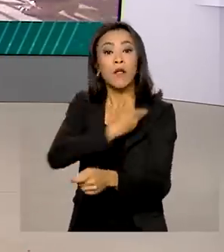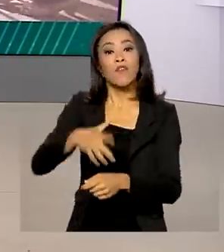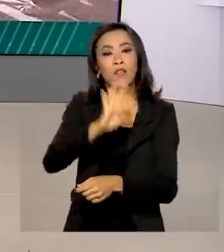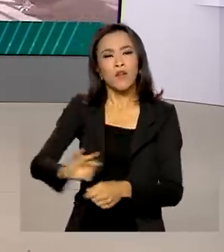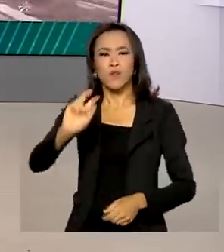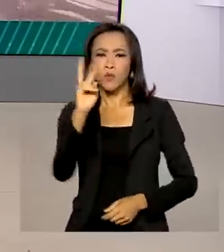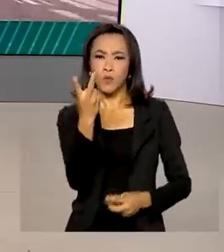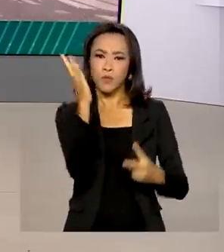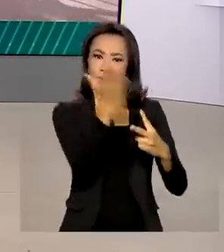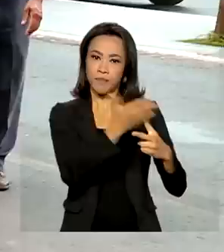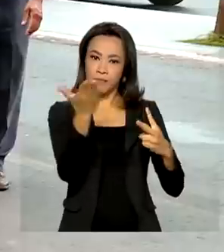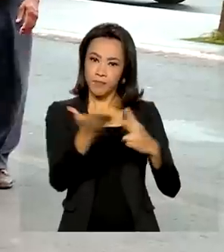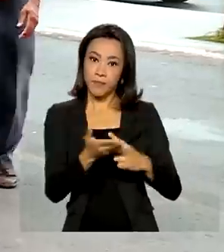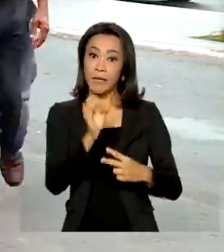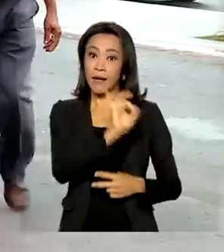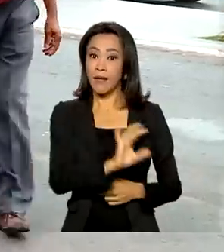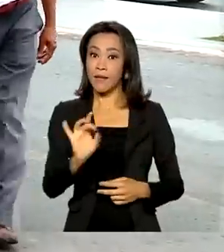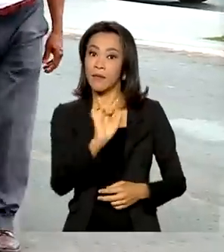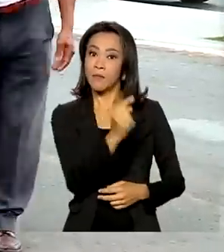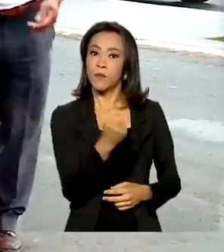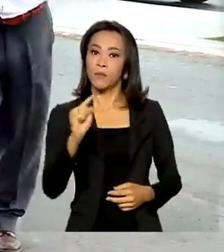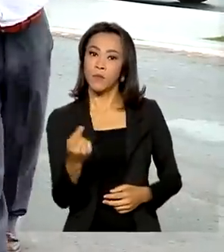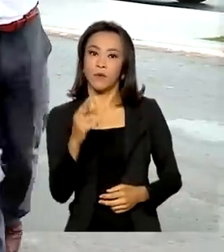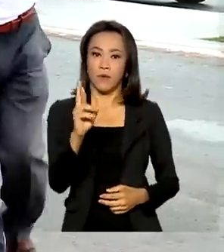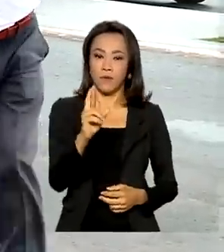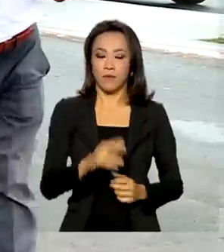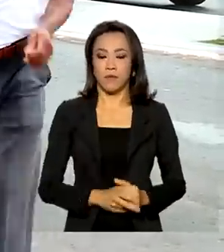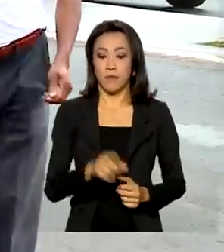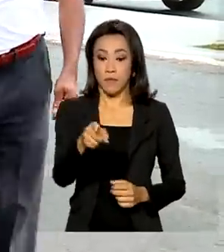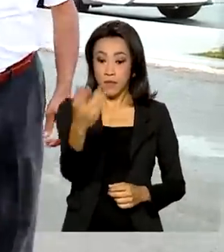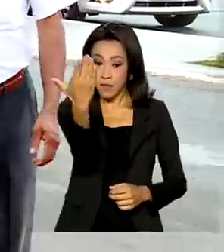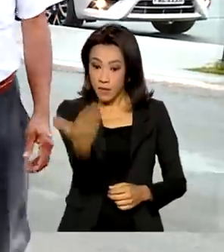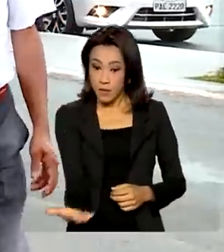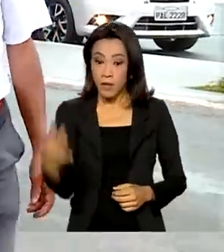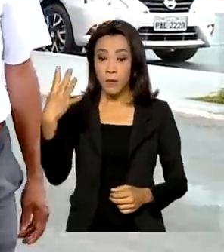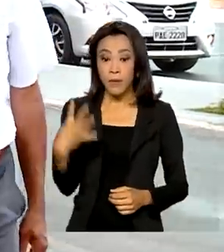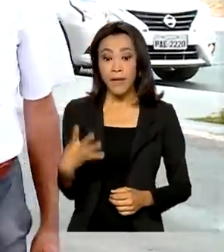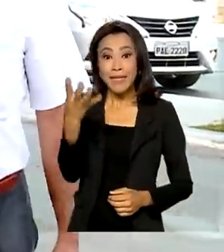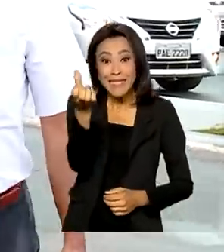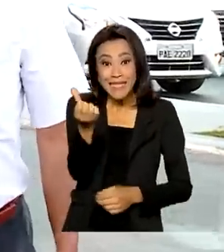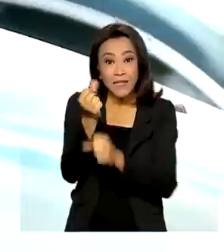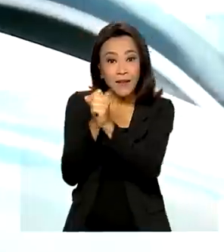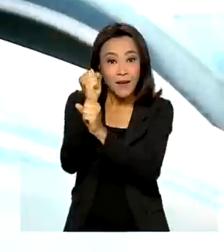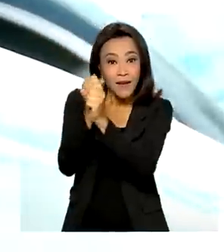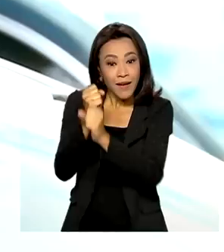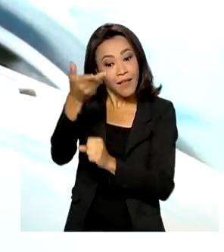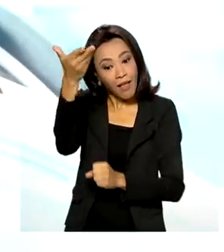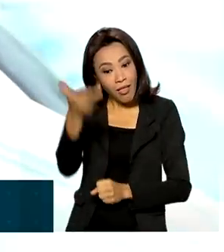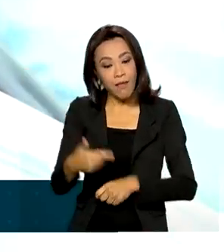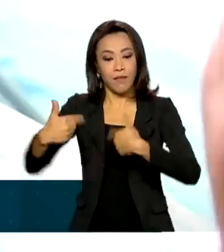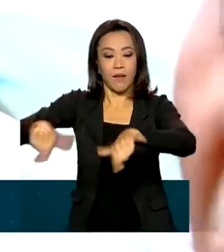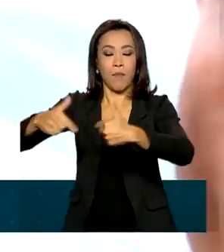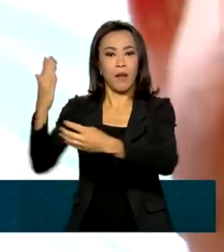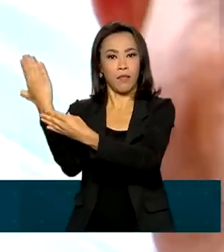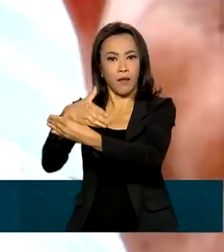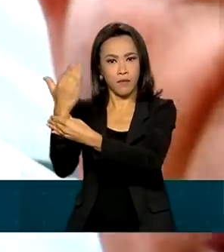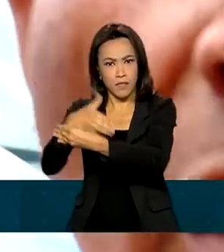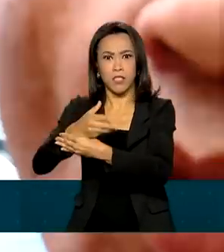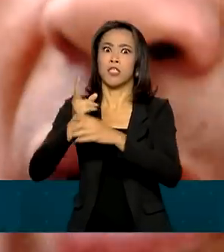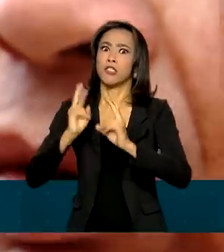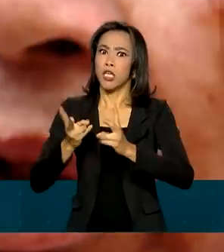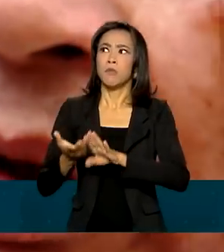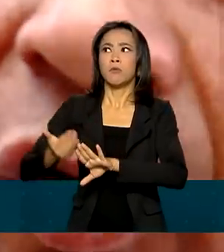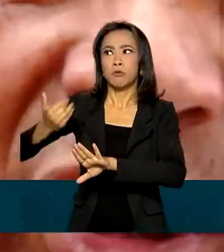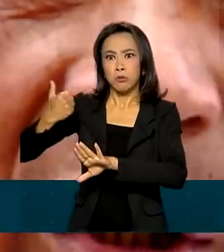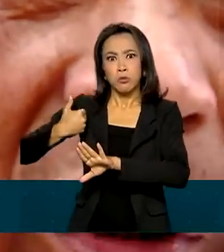cada uma de mil reais. Há 46 anos, Vicente é taxista em Brasília. Ele conta que a profissão sempre rendeu